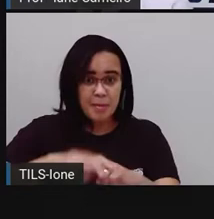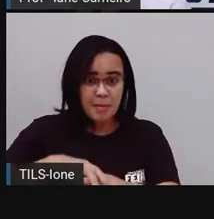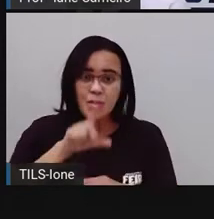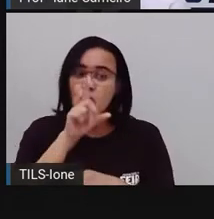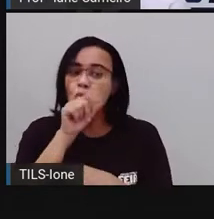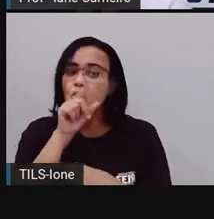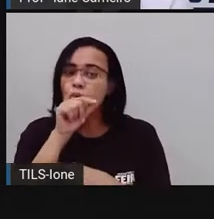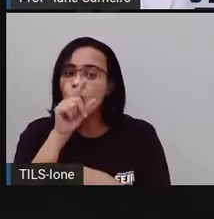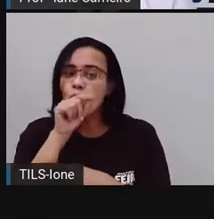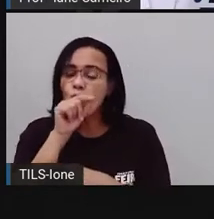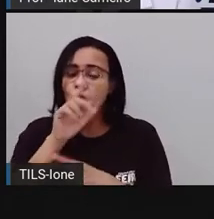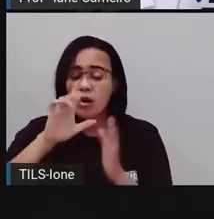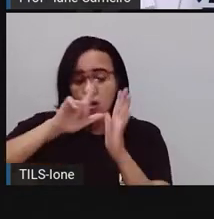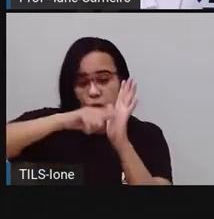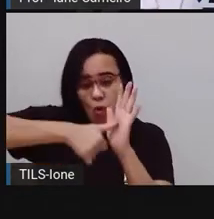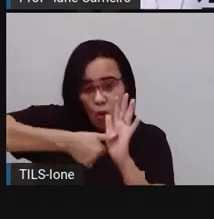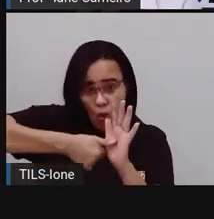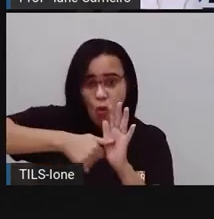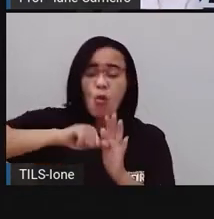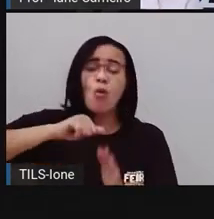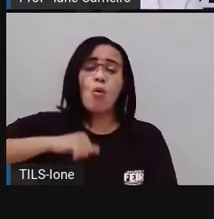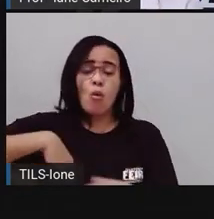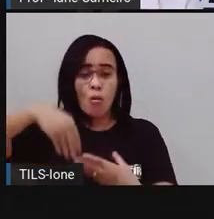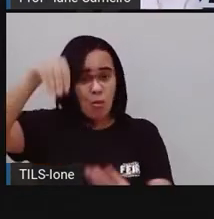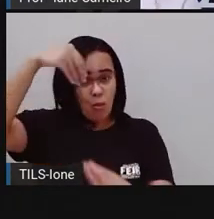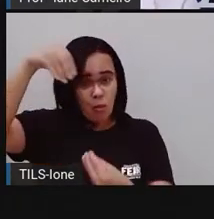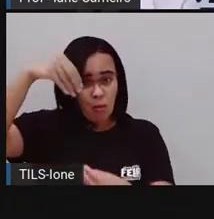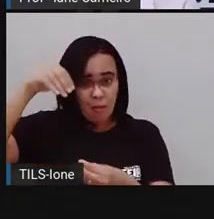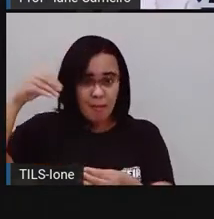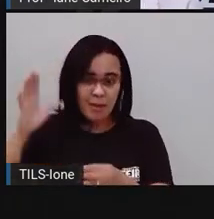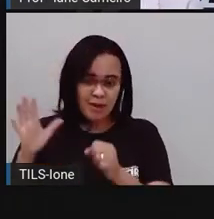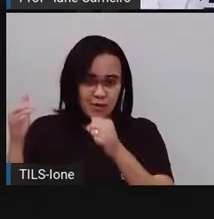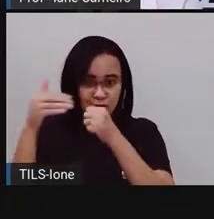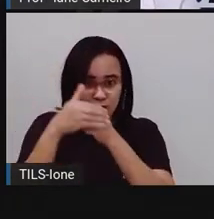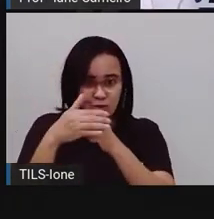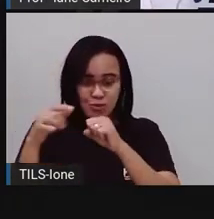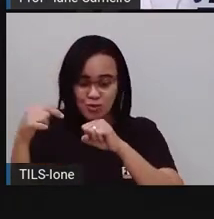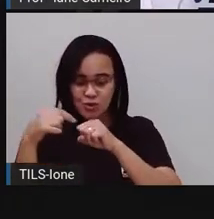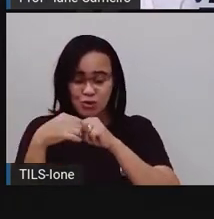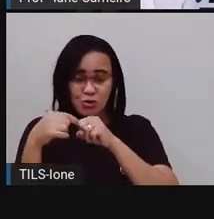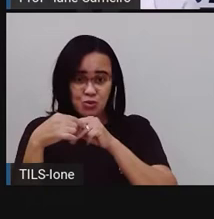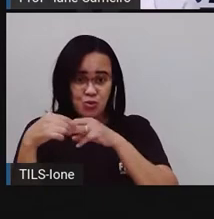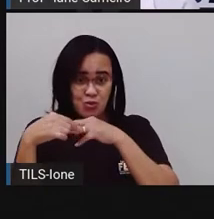o pano que cobria o anel da princesa Maribel.